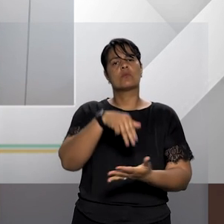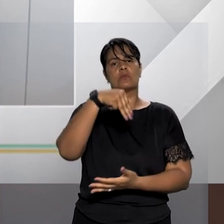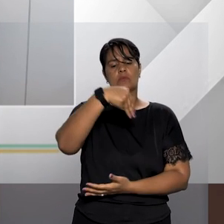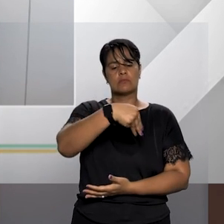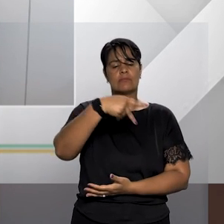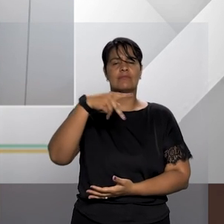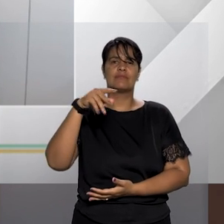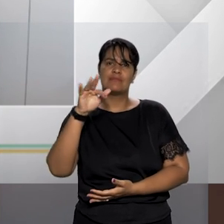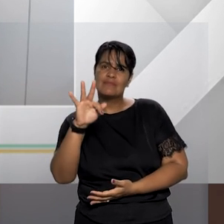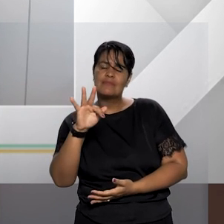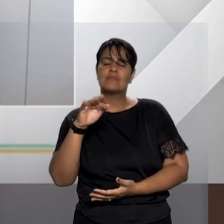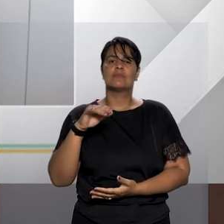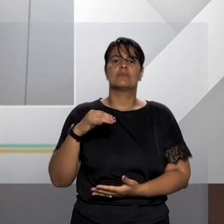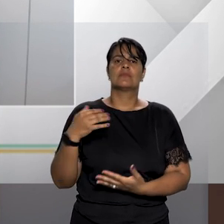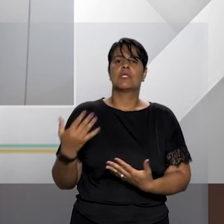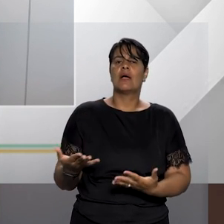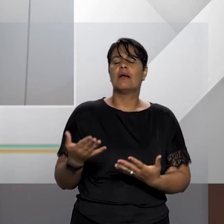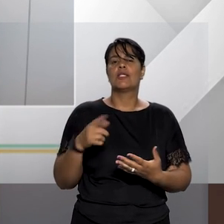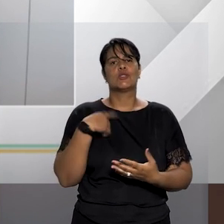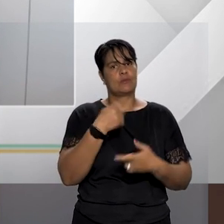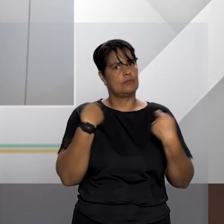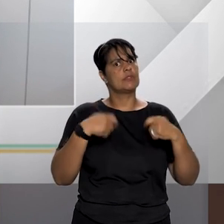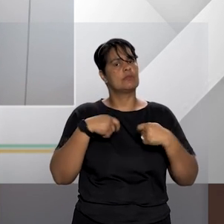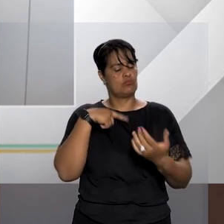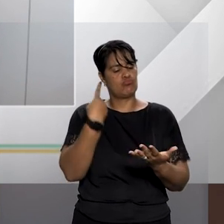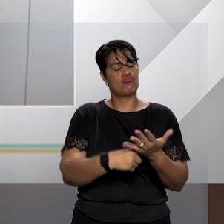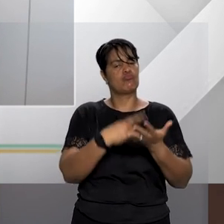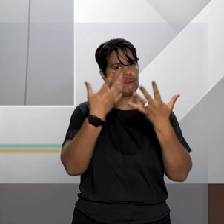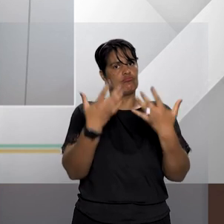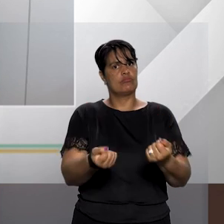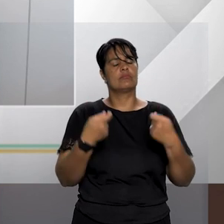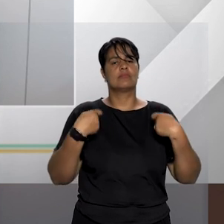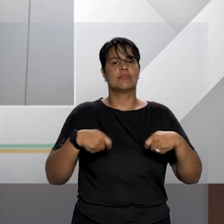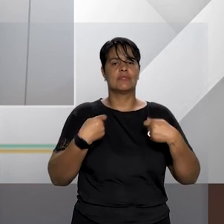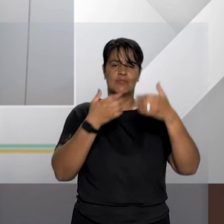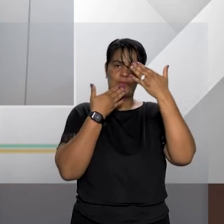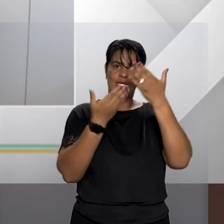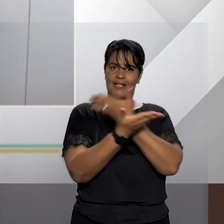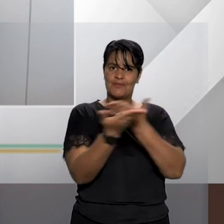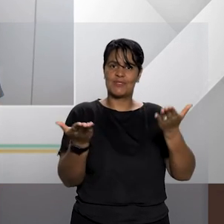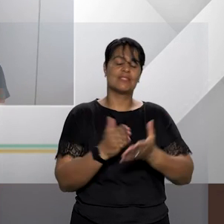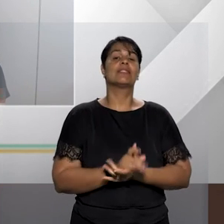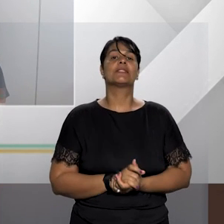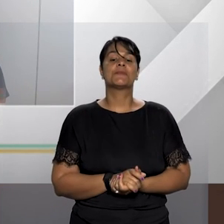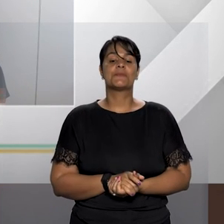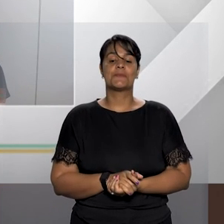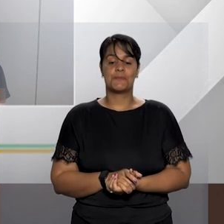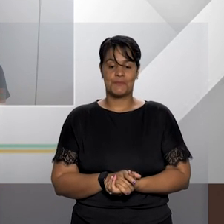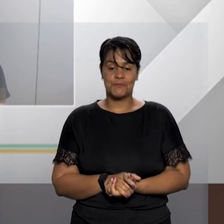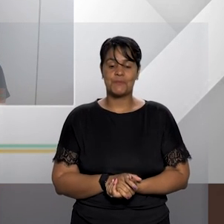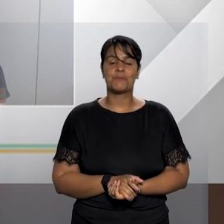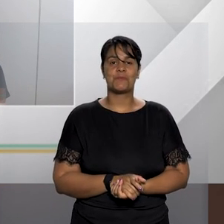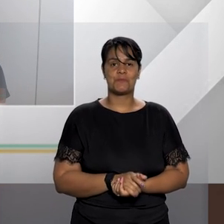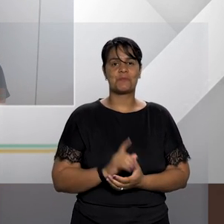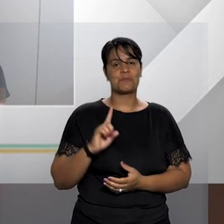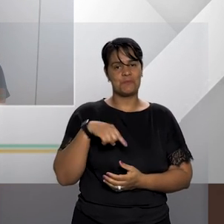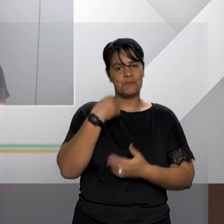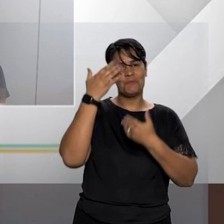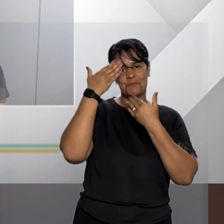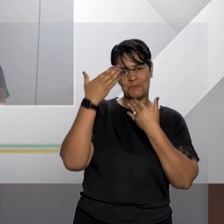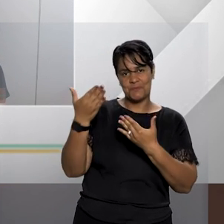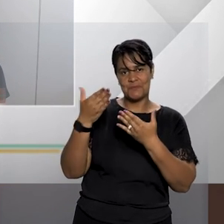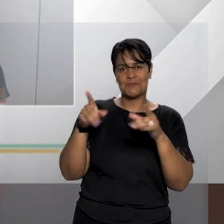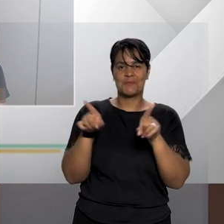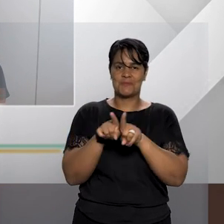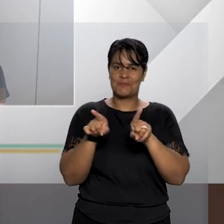política que nós precisamos estar comprometidos a realizar obrigada a ambos nós agradecemos em nome aqui de